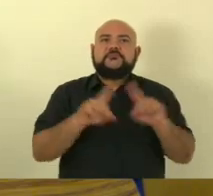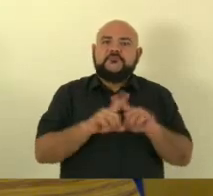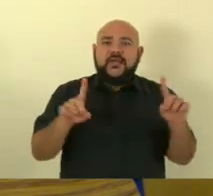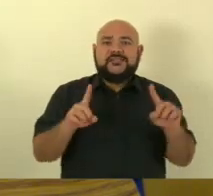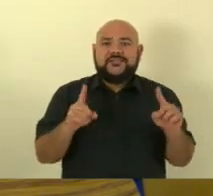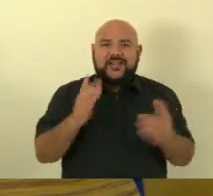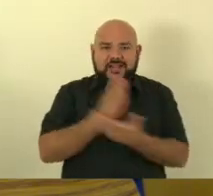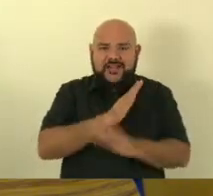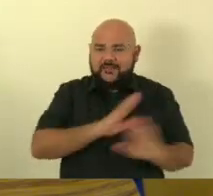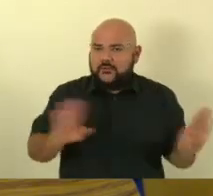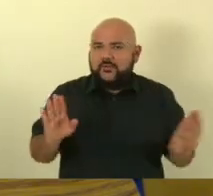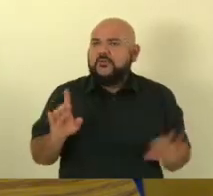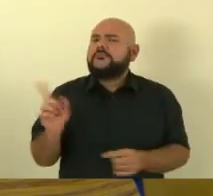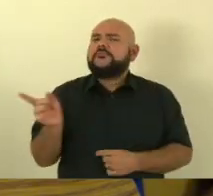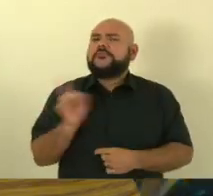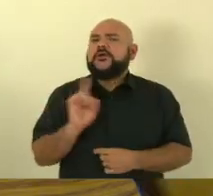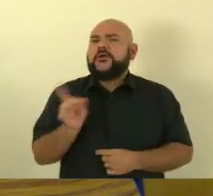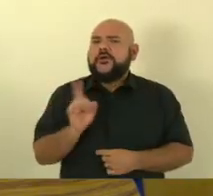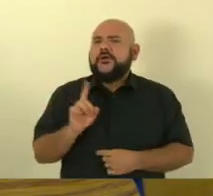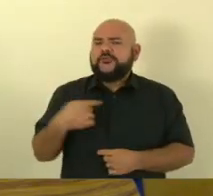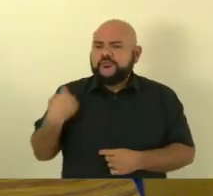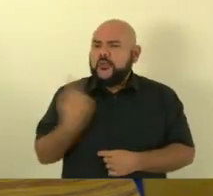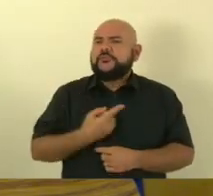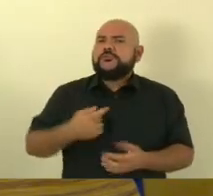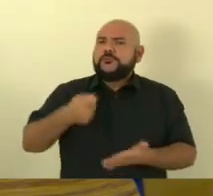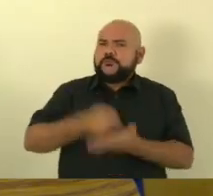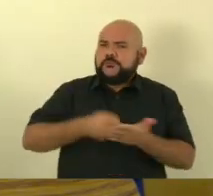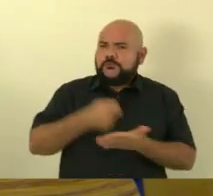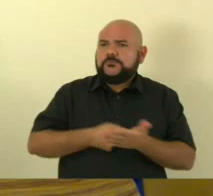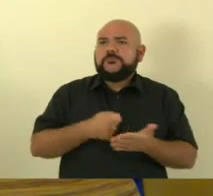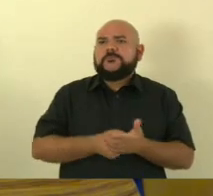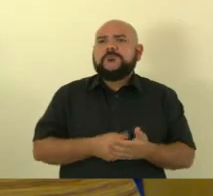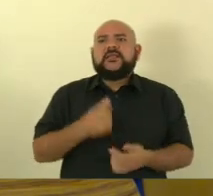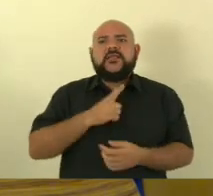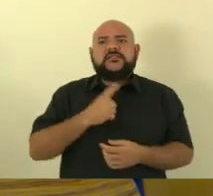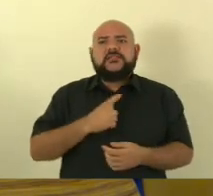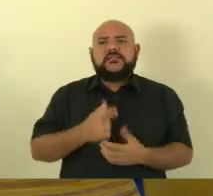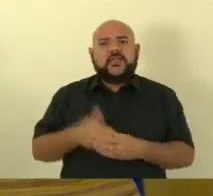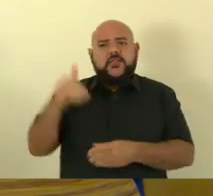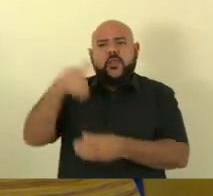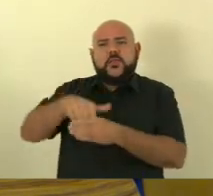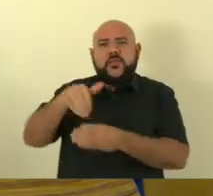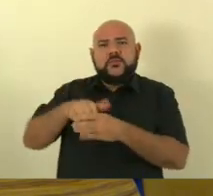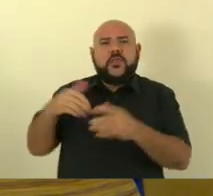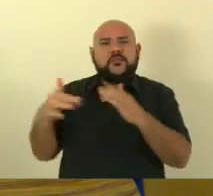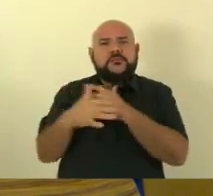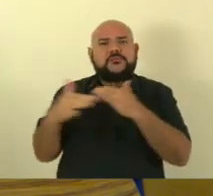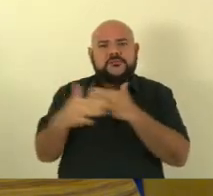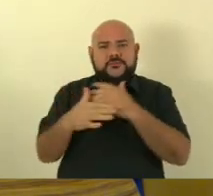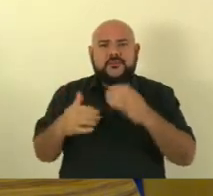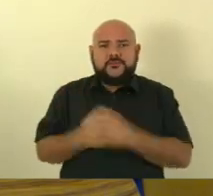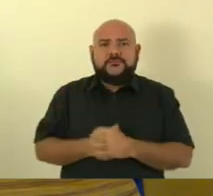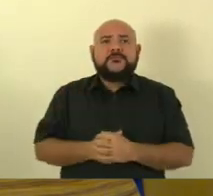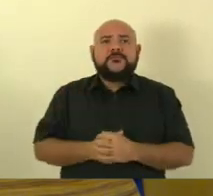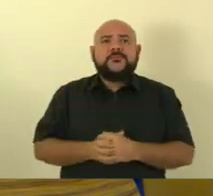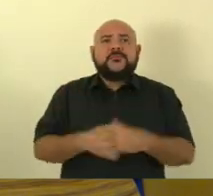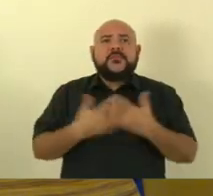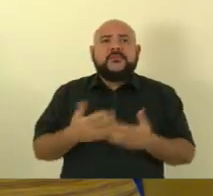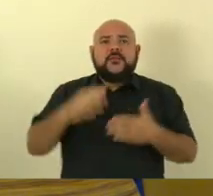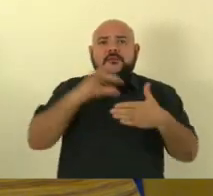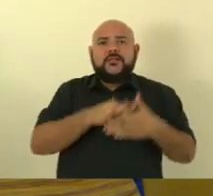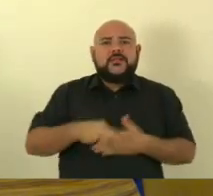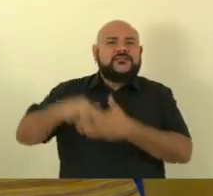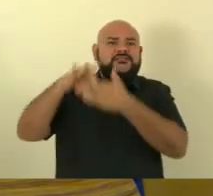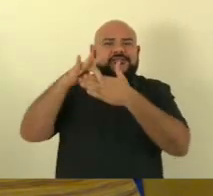a gente tem muito pra brigar pela frente e isso passa pelas eleições municipais por isso partidos conservadores e lideranças conservadoras desse